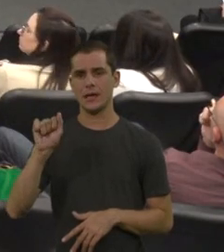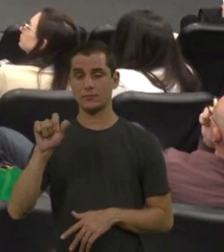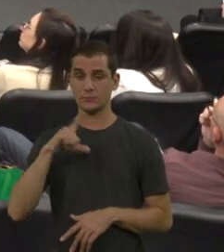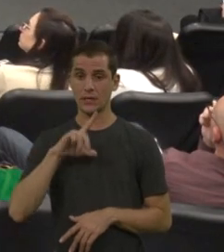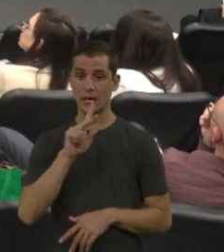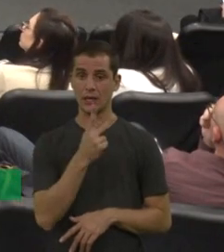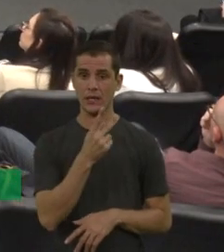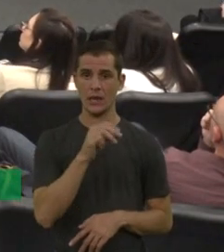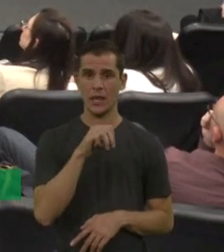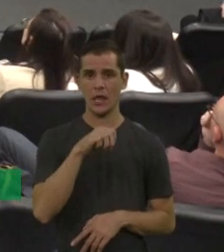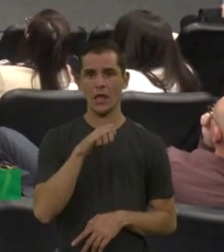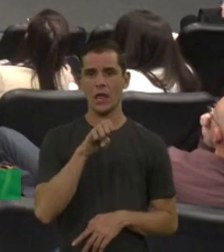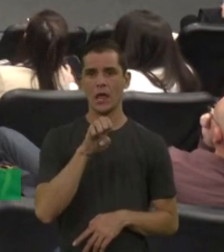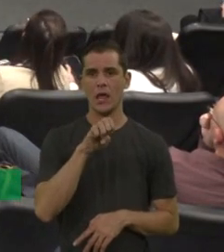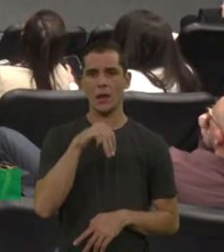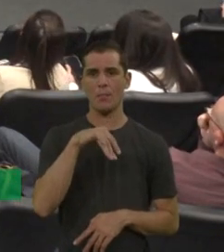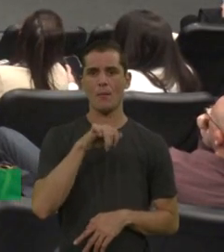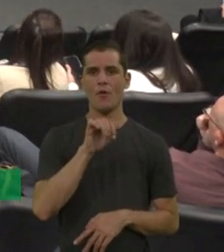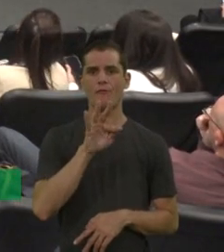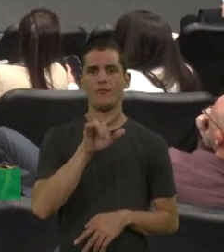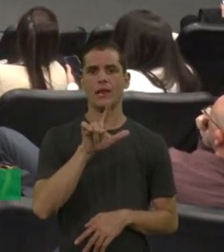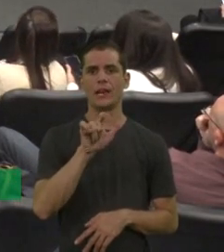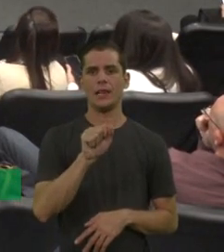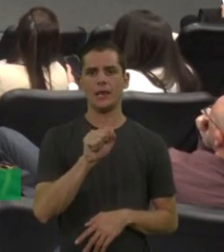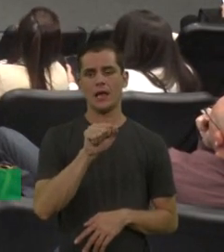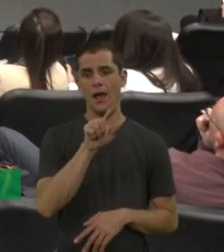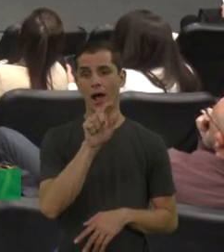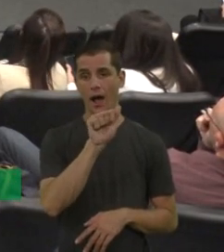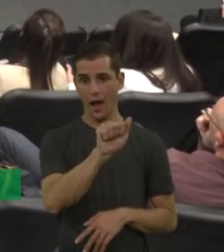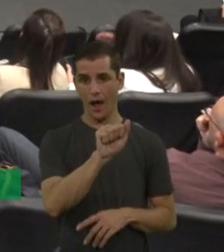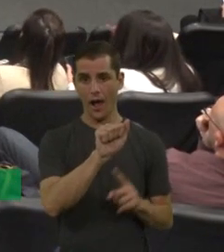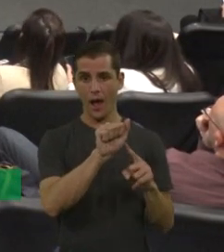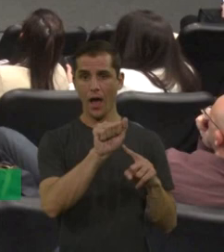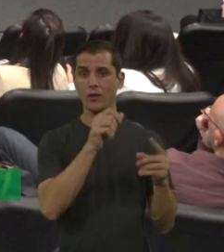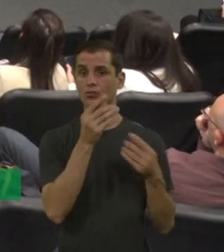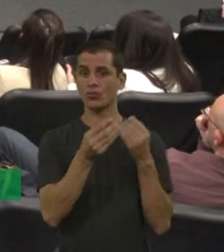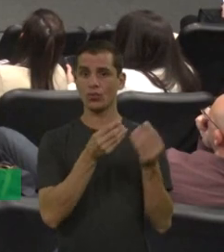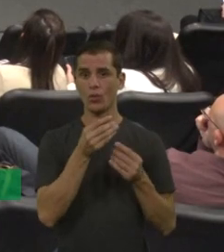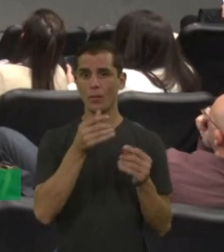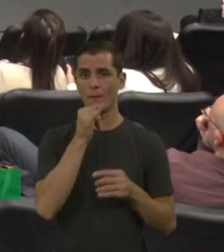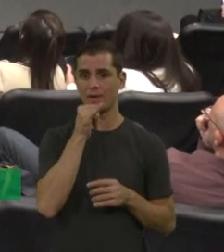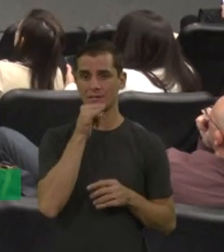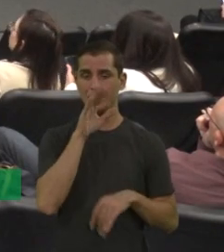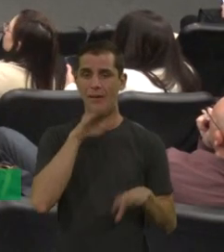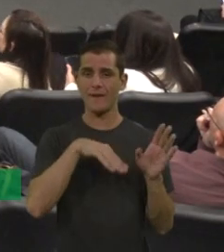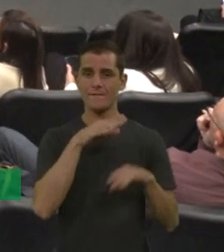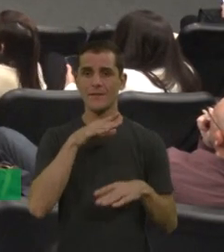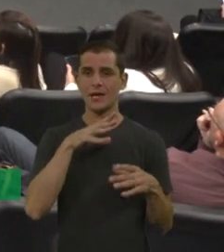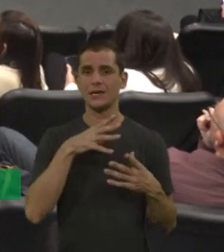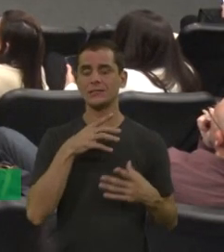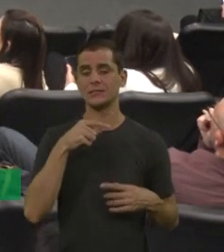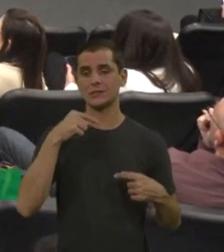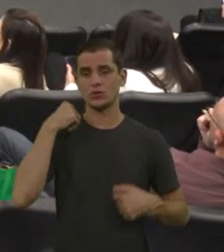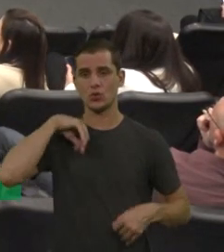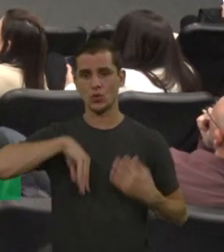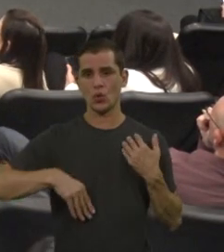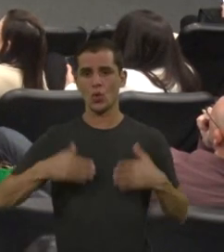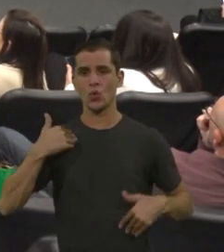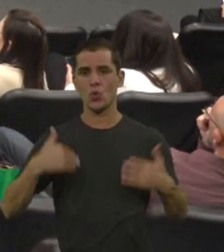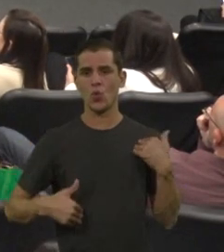algumas determinadas condições genéticas, podem desenvolver inibidor contra o próprio fator 8. Então, aí a gente tem um esquema